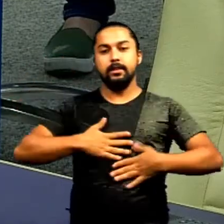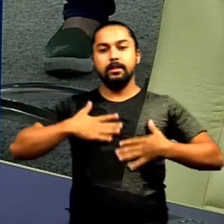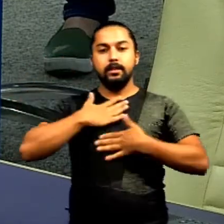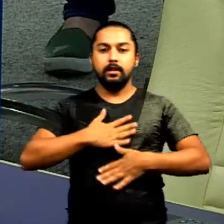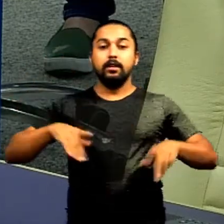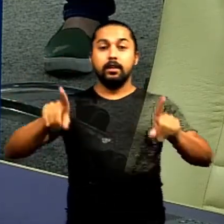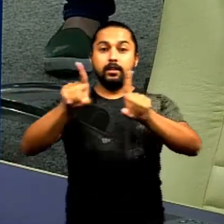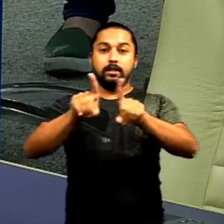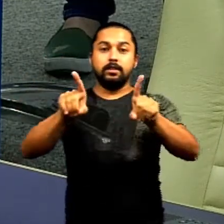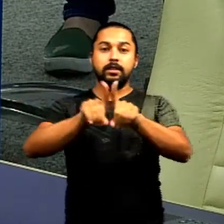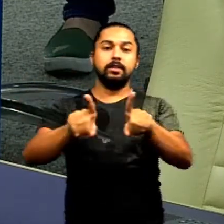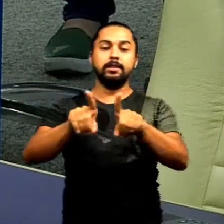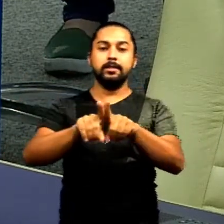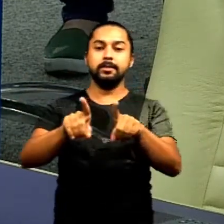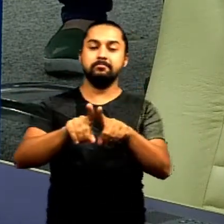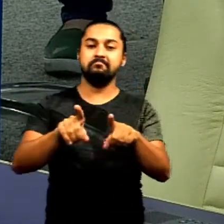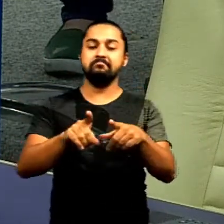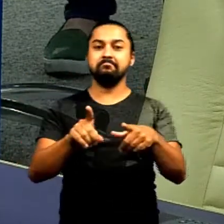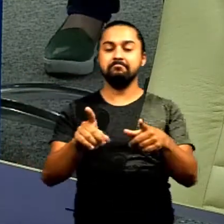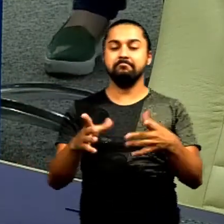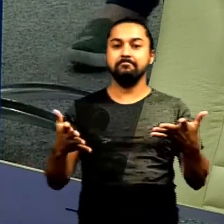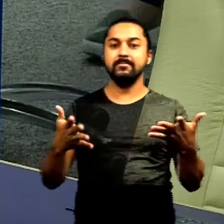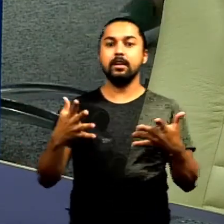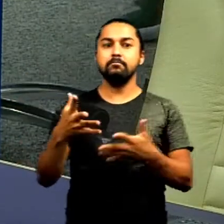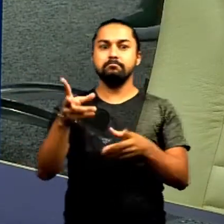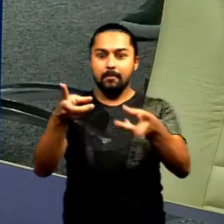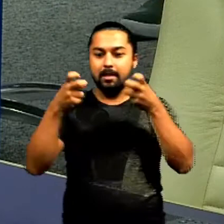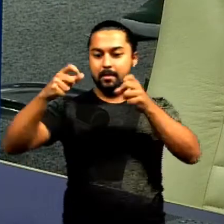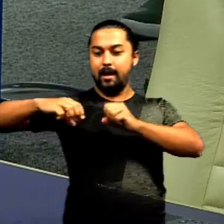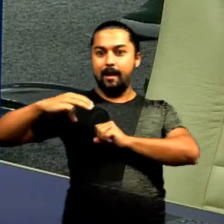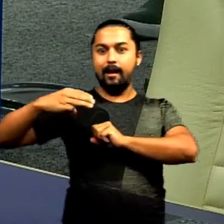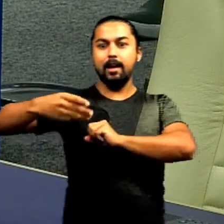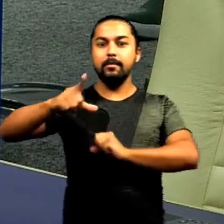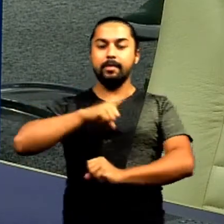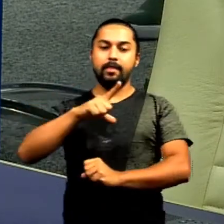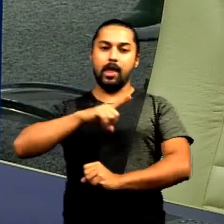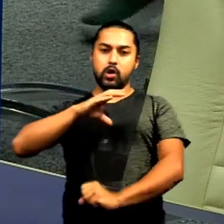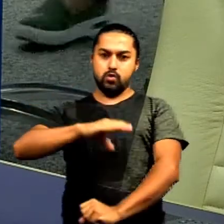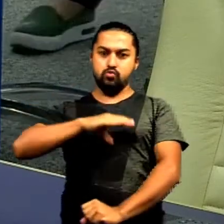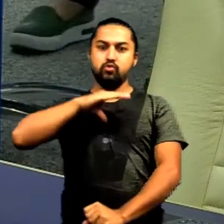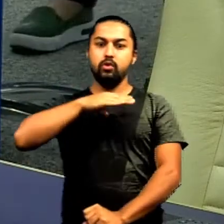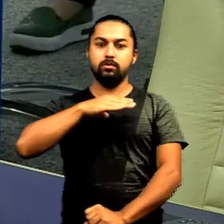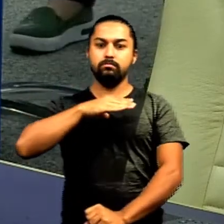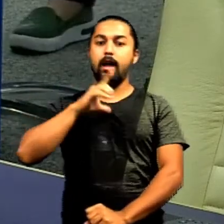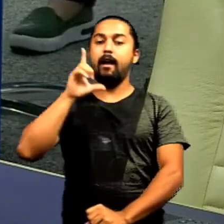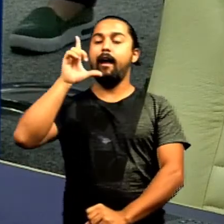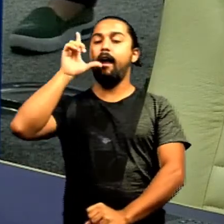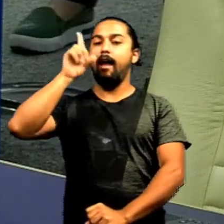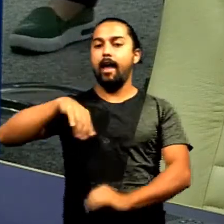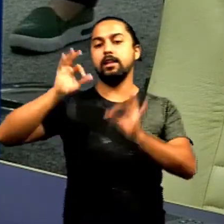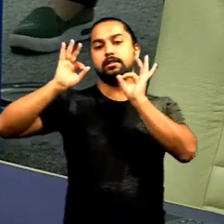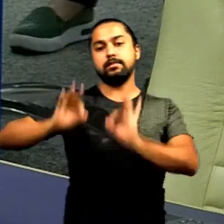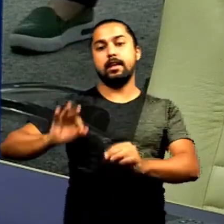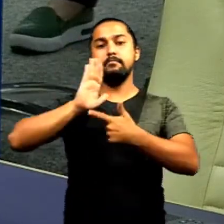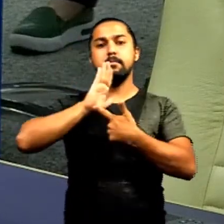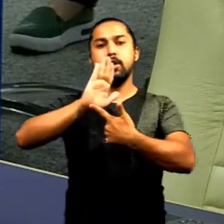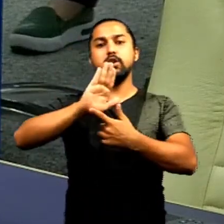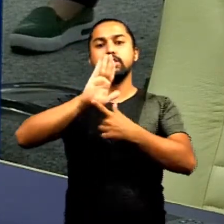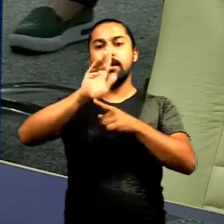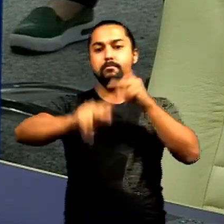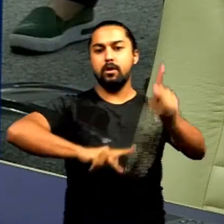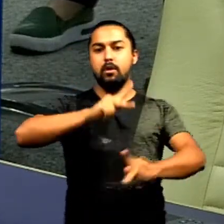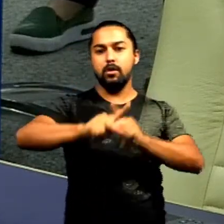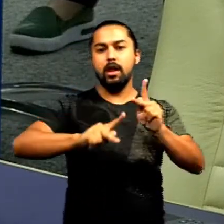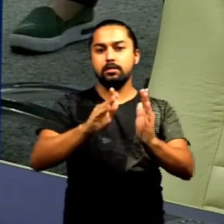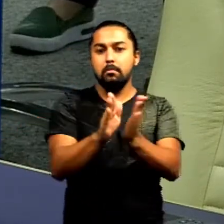também realizado por ver que a Câmara Municipal de Goiânia tem coragem é uma Câmara certa e vai mostrar para